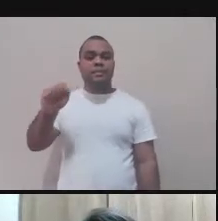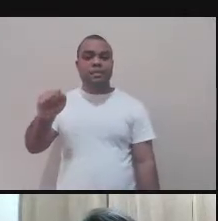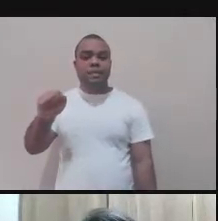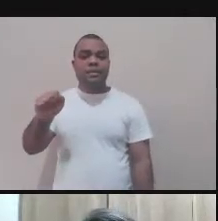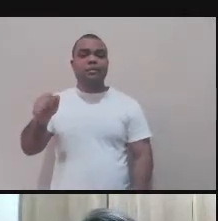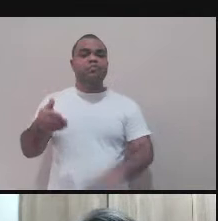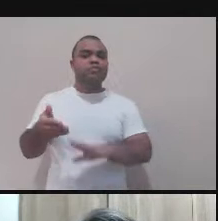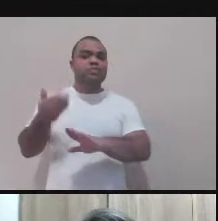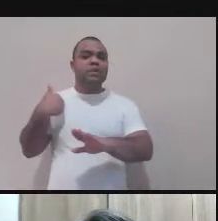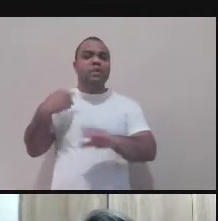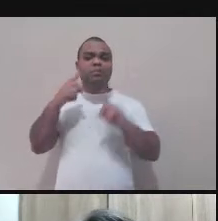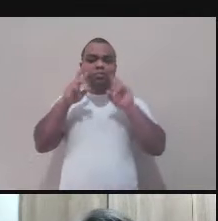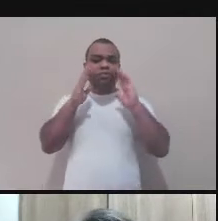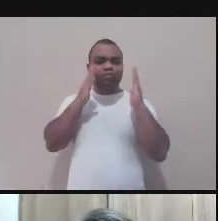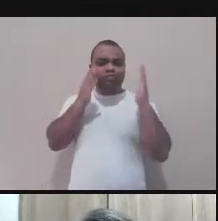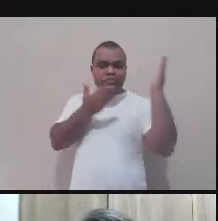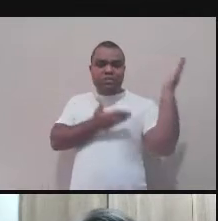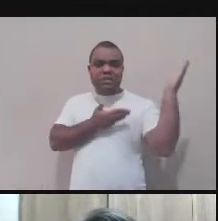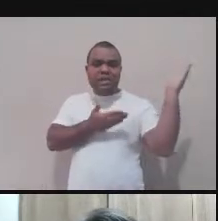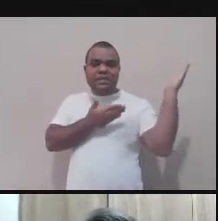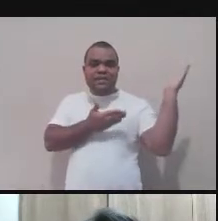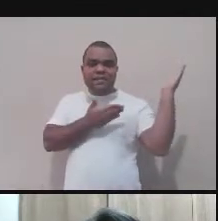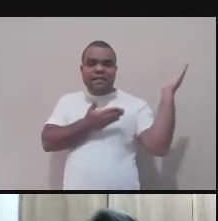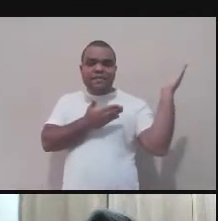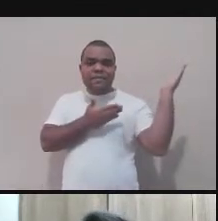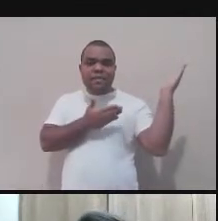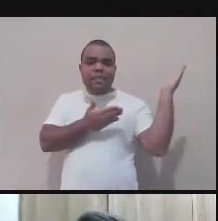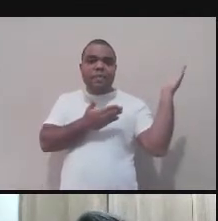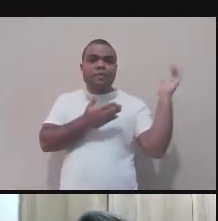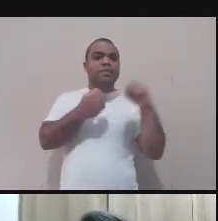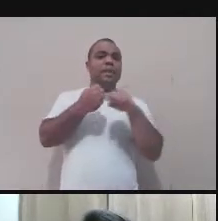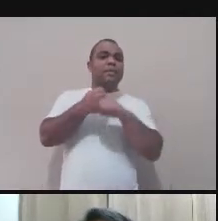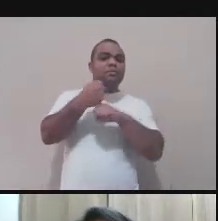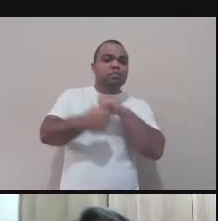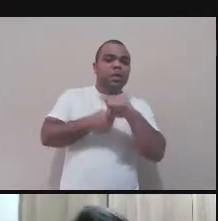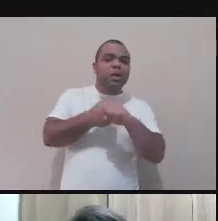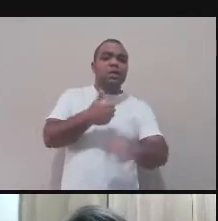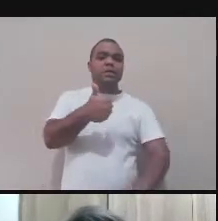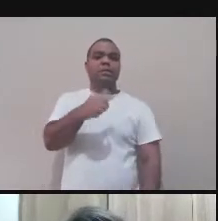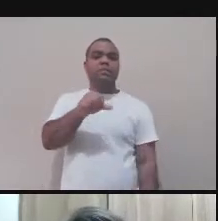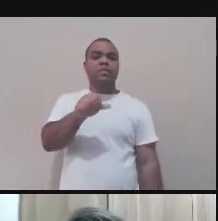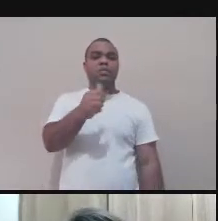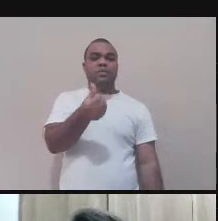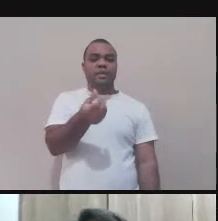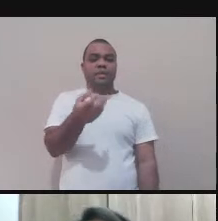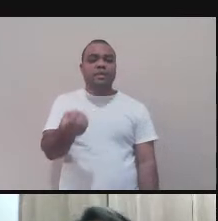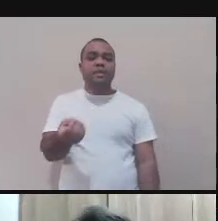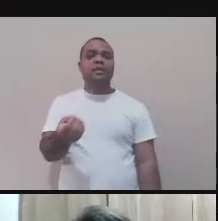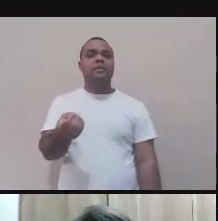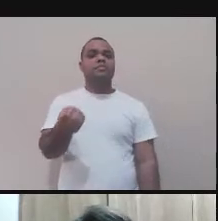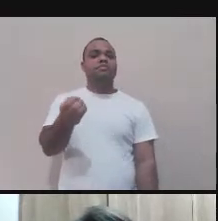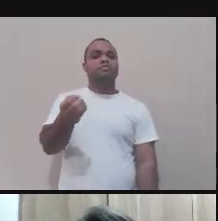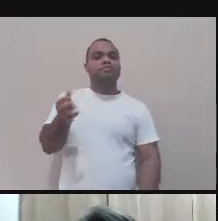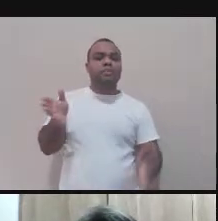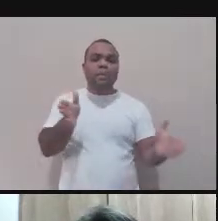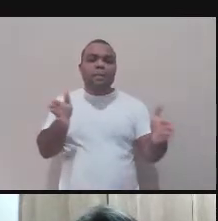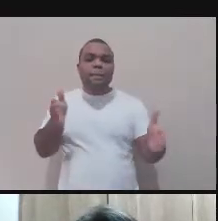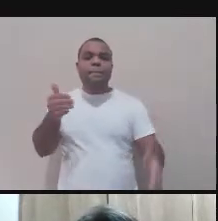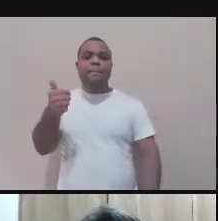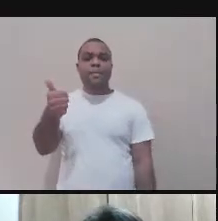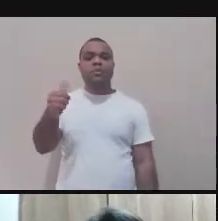fenômenos literários. Então, para tratar daquilo que produz um efeito intermediário, o termo